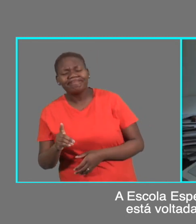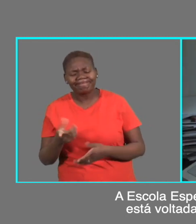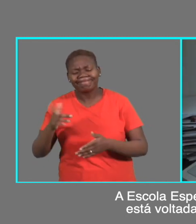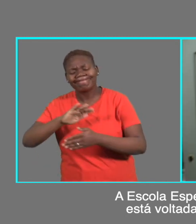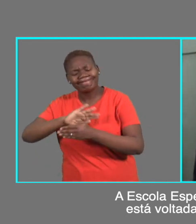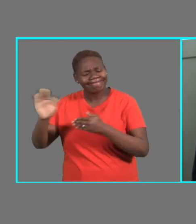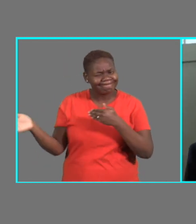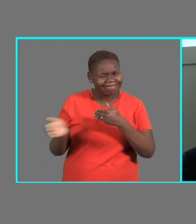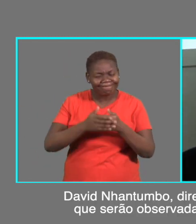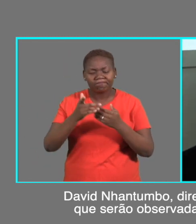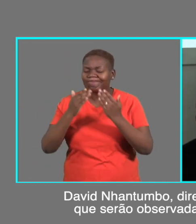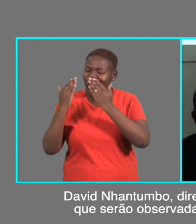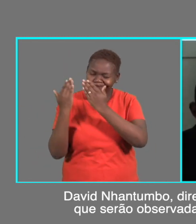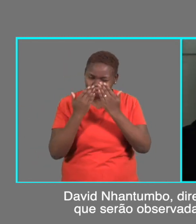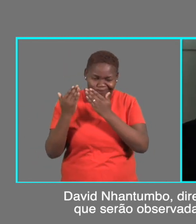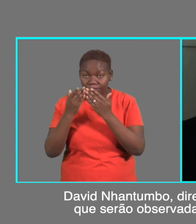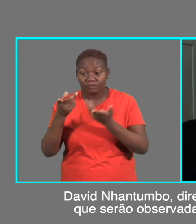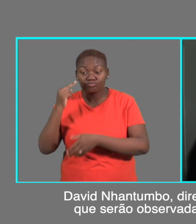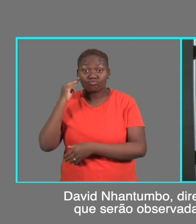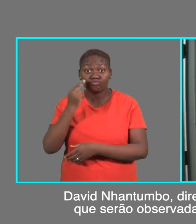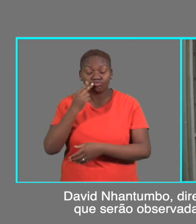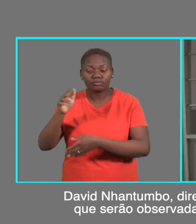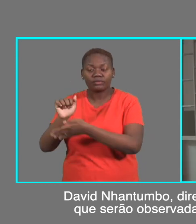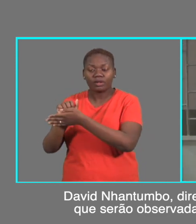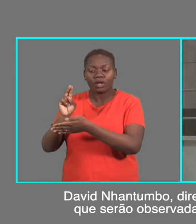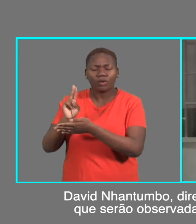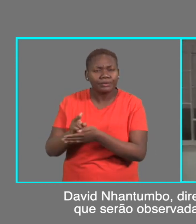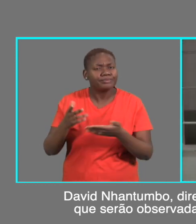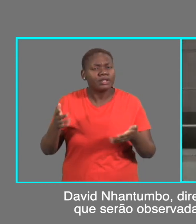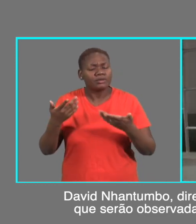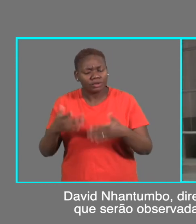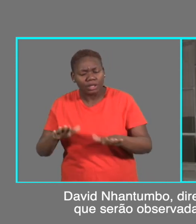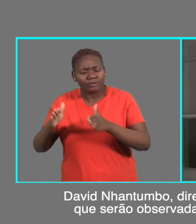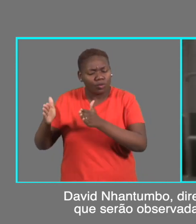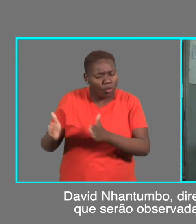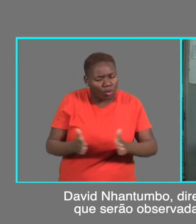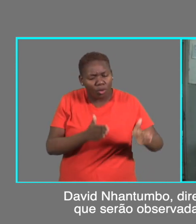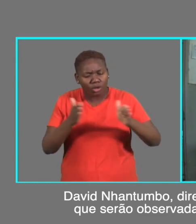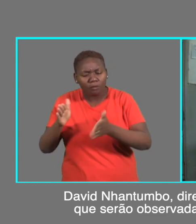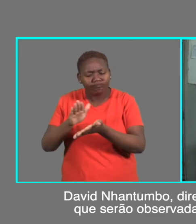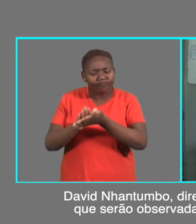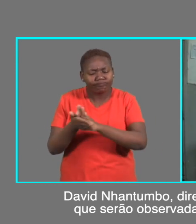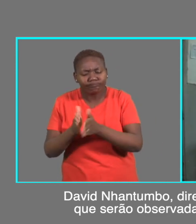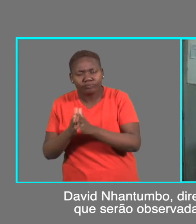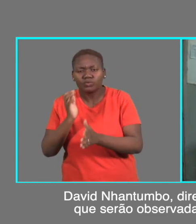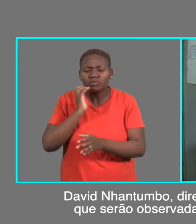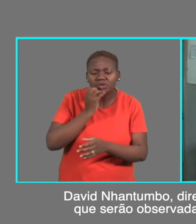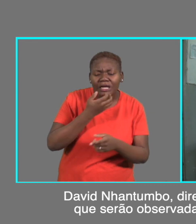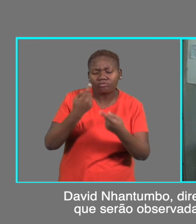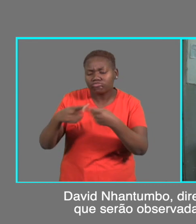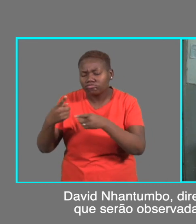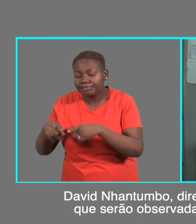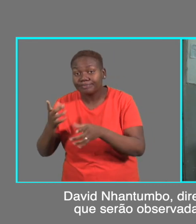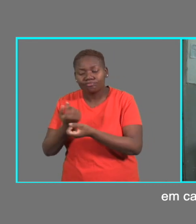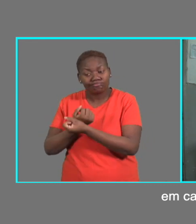alunos surdos. David Niantumbo, diretor adjunto desta instituição, assegura que serão observadas medidas de prevenção